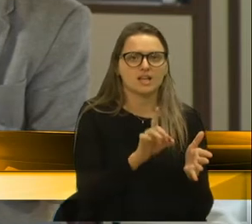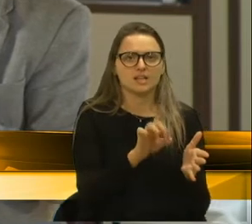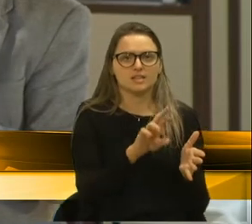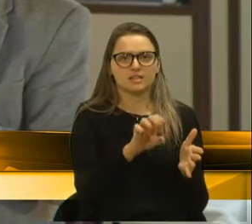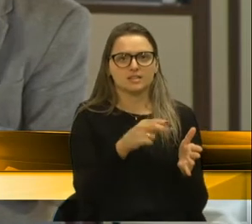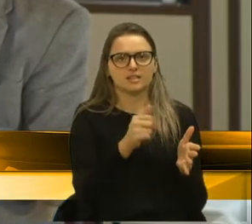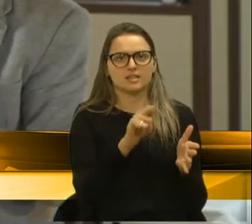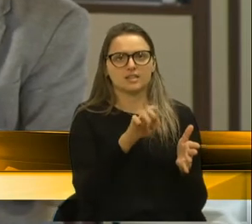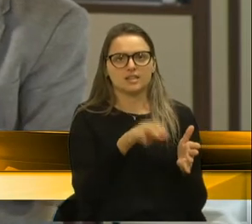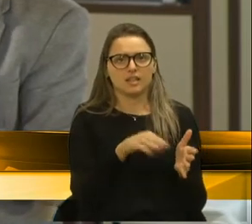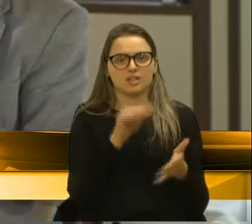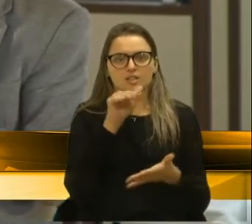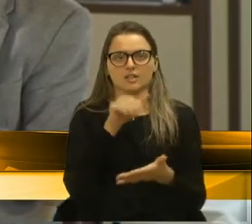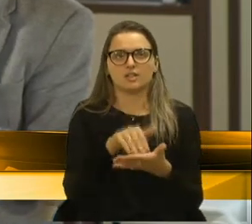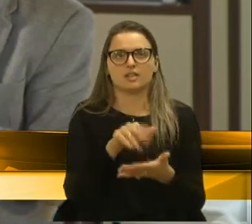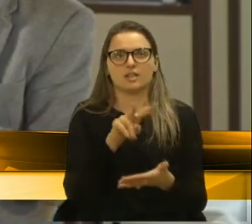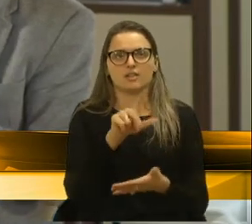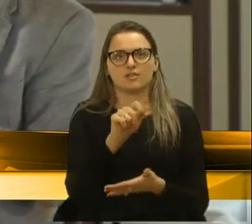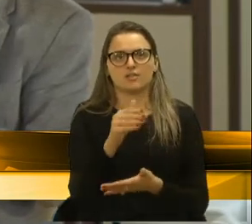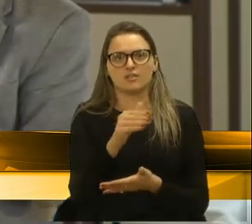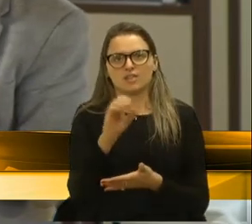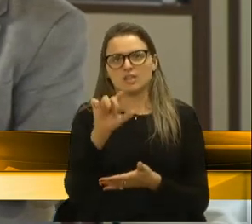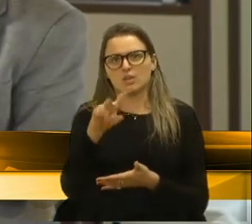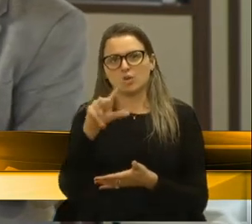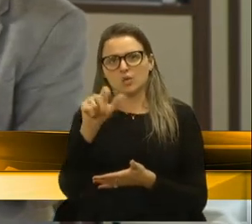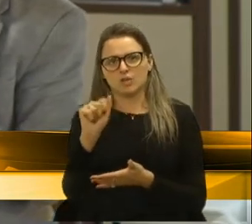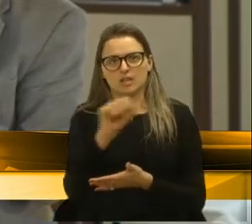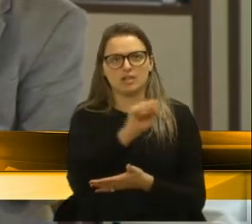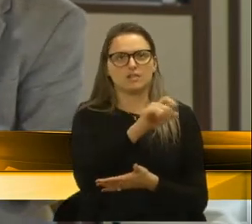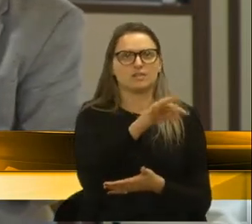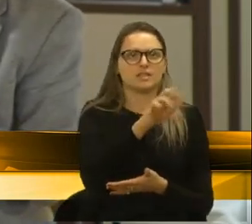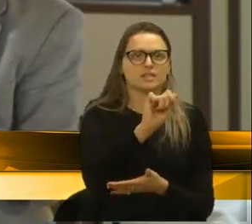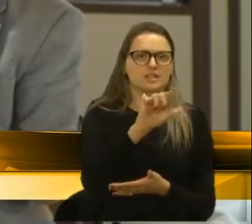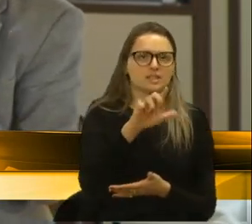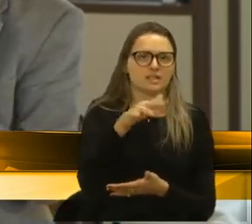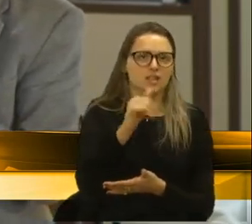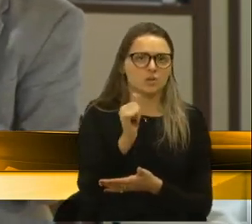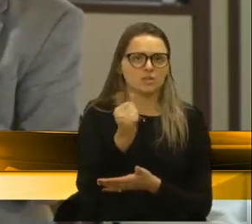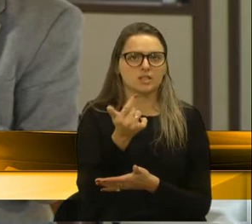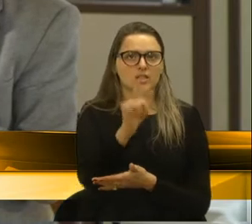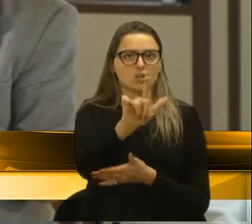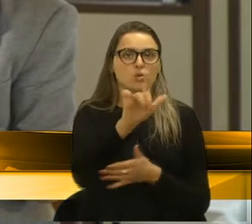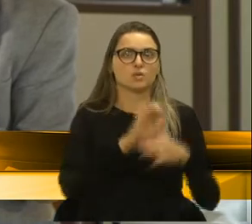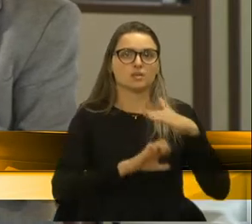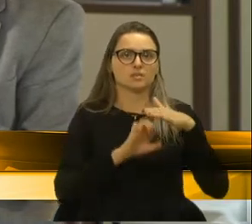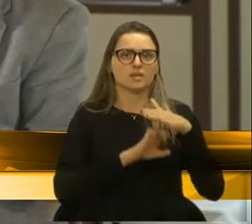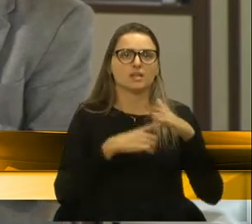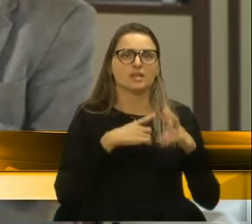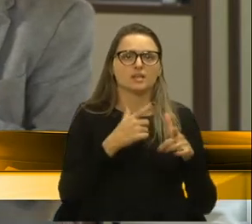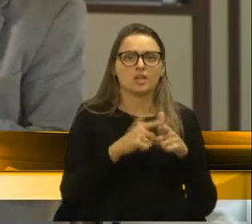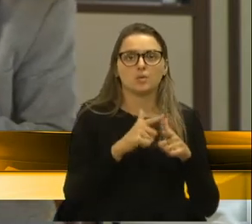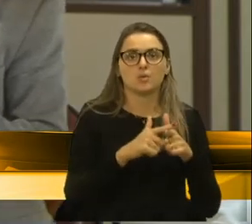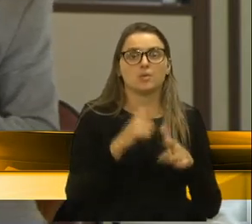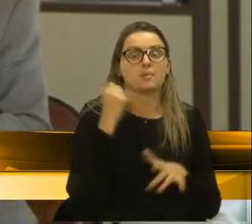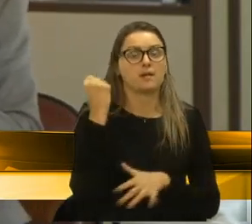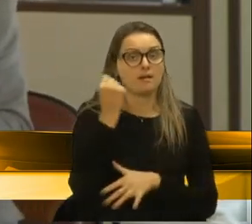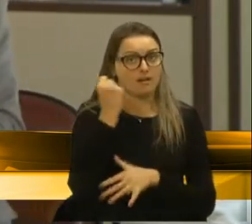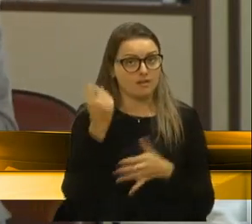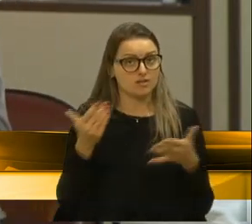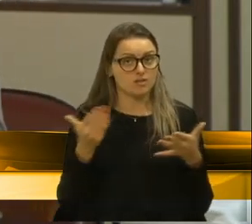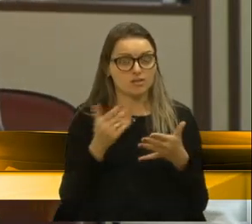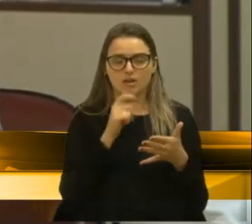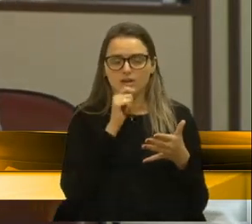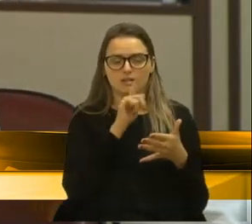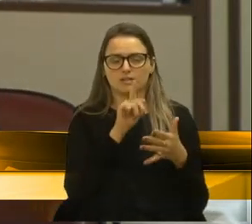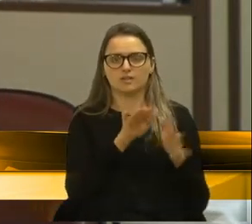Vão a Santa Lúcia e Vila Oliva, onde foi feito por outras empreiteiras, já tem remendo, tem assoreamento, tem problemas sérios. Então, esse